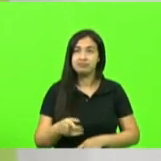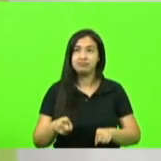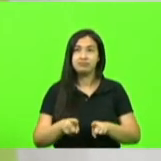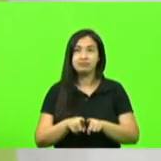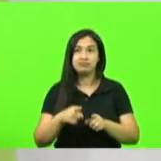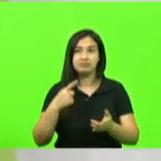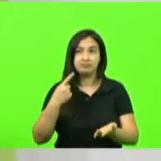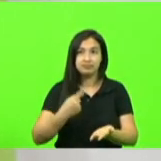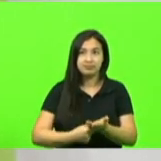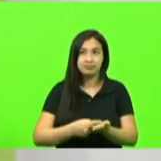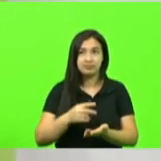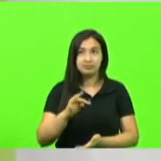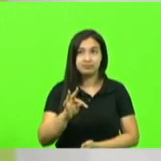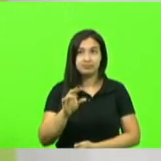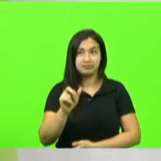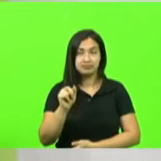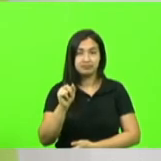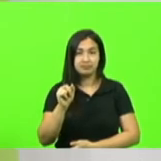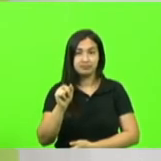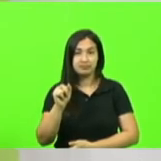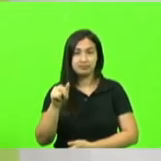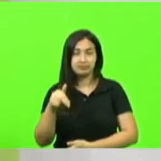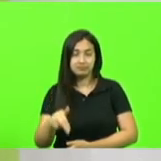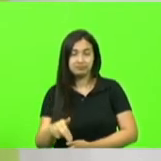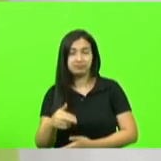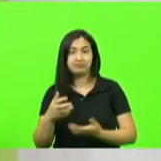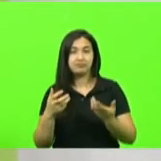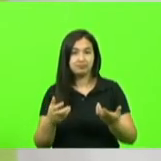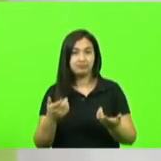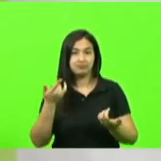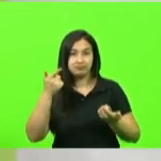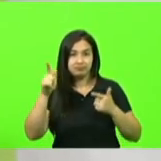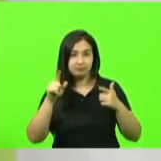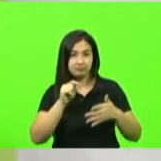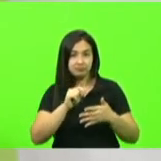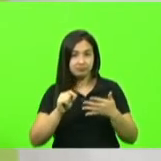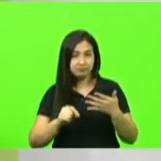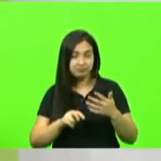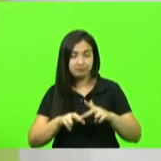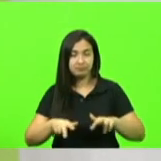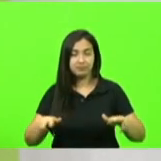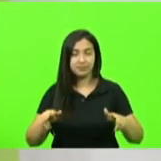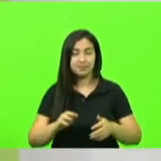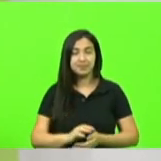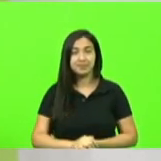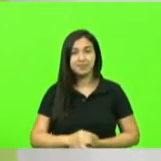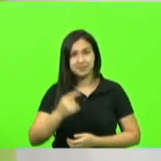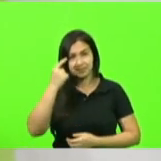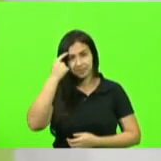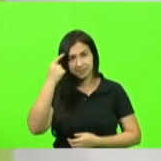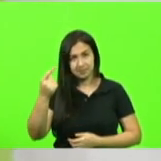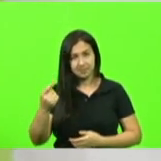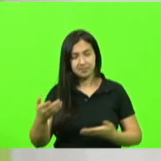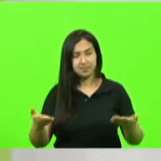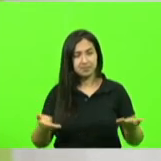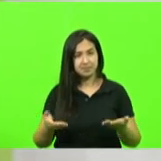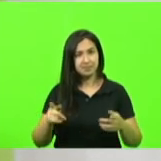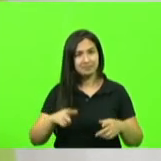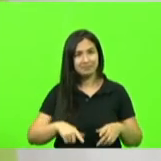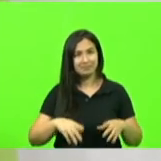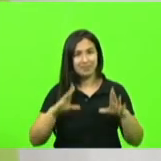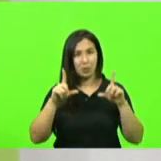da Fran também de buscar então essas alternativas lembra os senhores que nós estamos num período de escassez hídrica